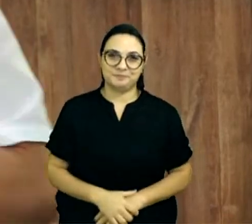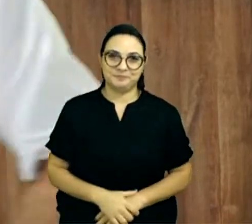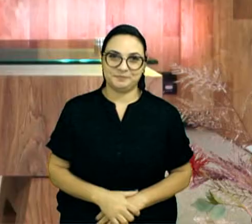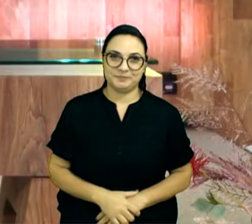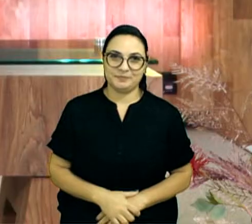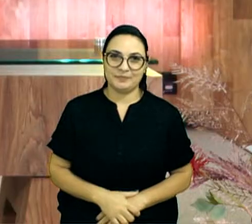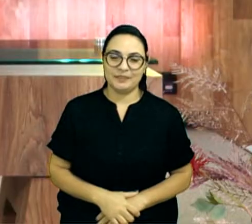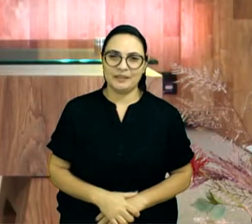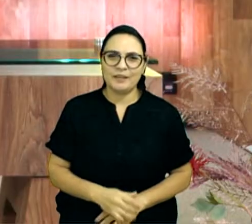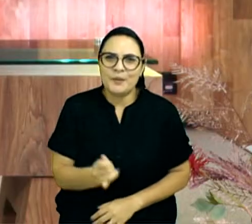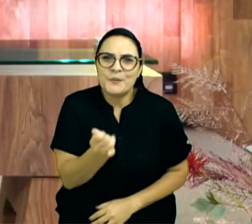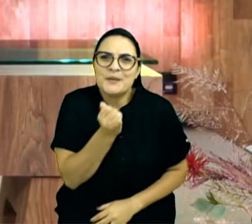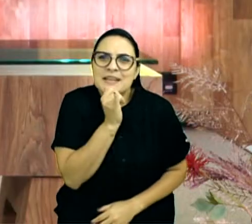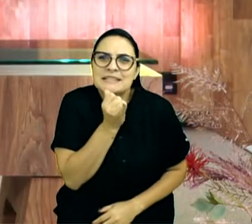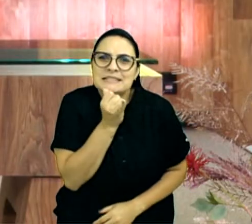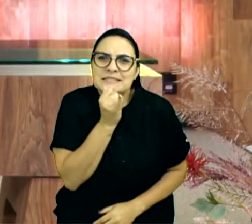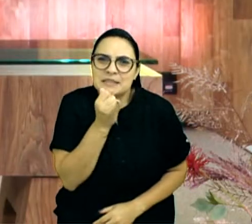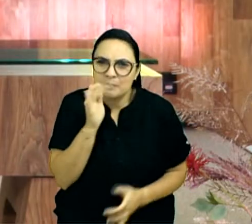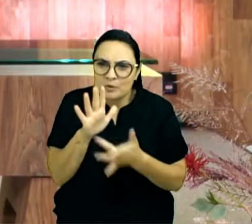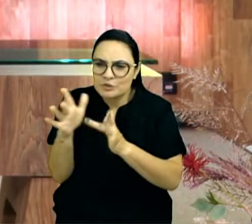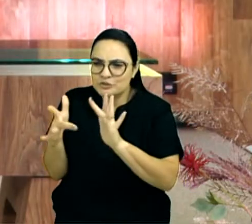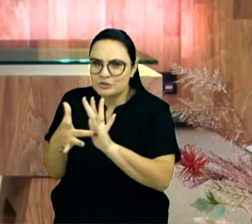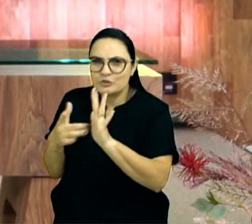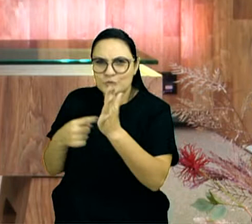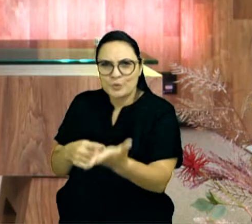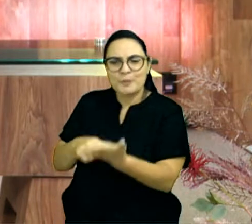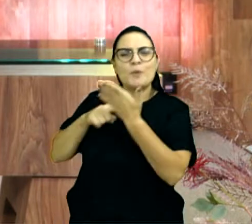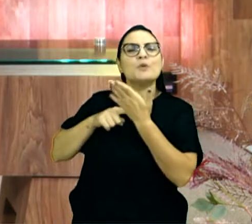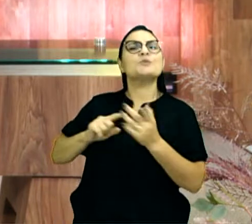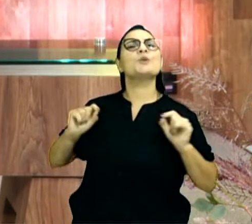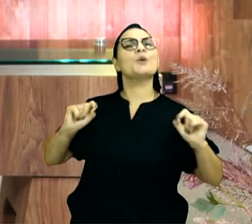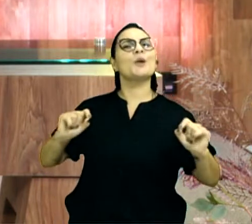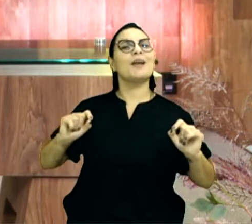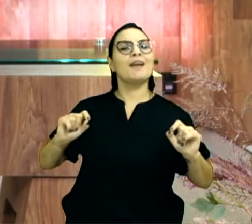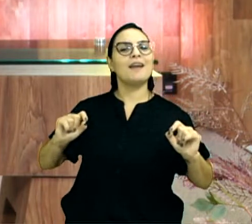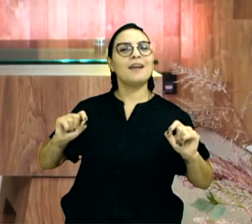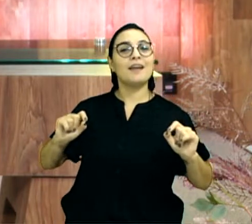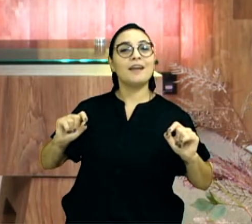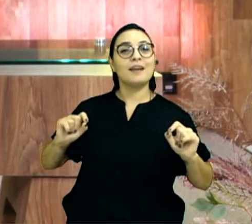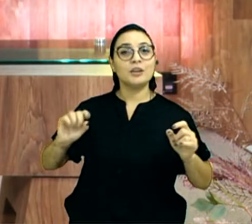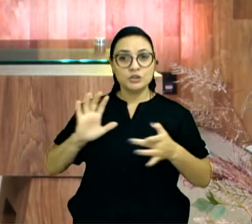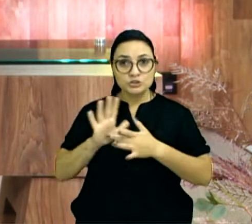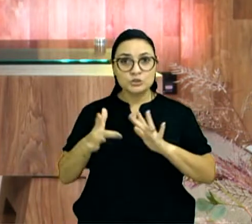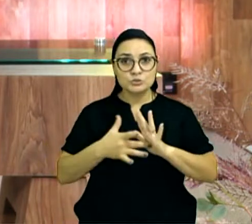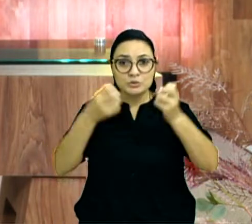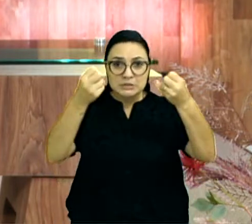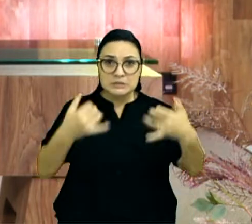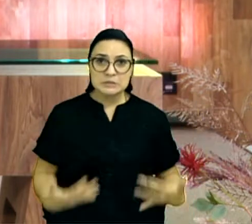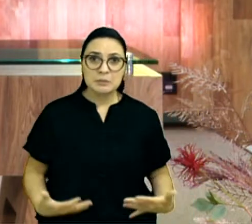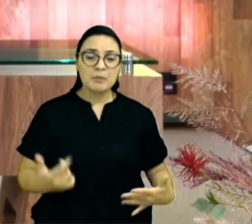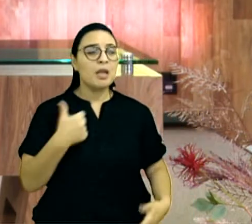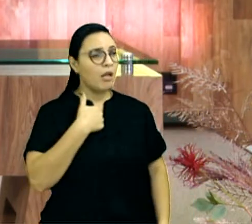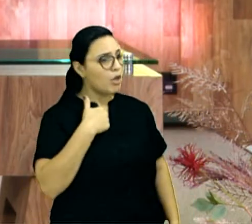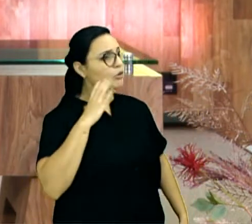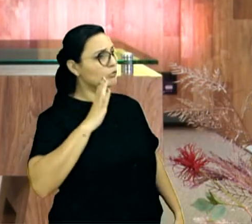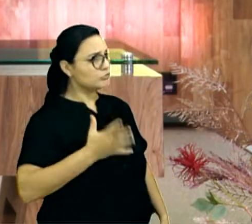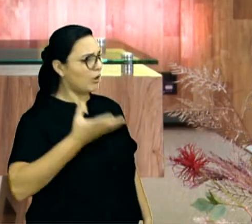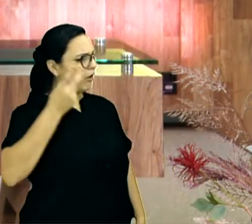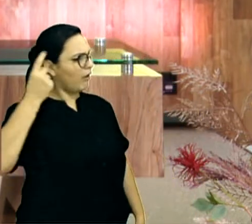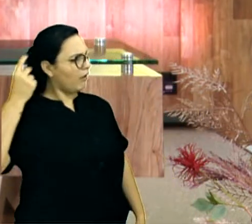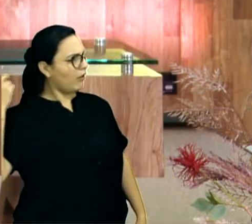o texto que nós lemos lá em João 13, no versículo 15, diz, porque eu vos dei o exemplo, para que como eu vos fiz,